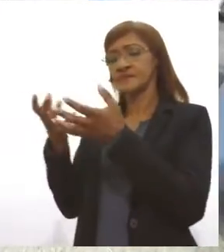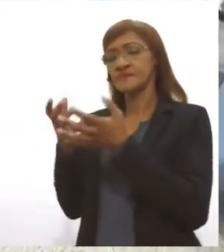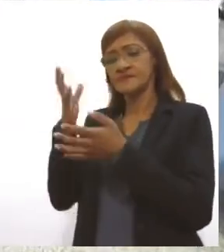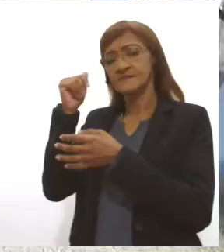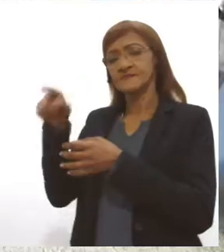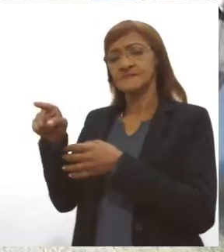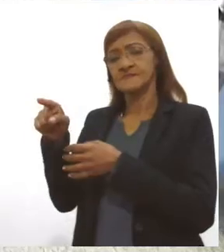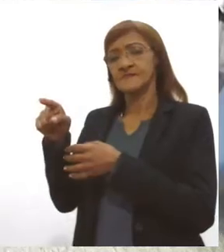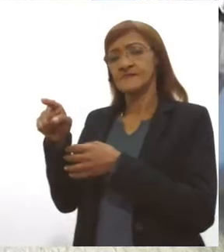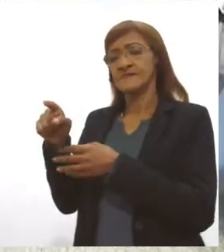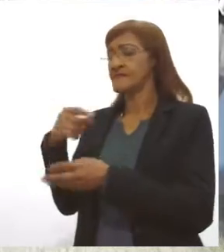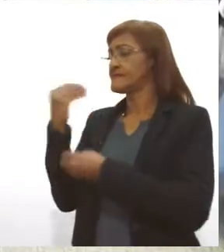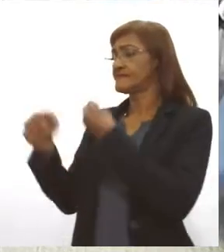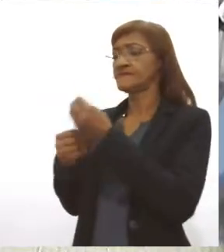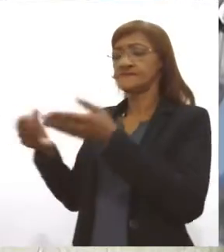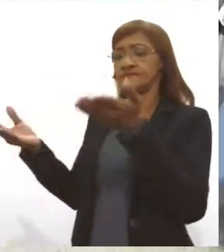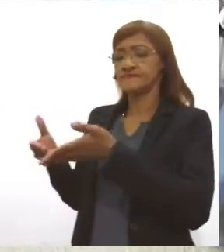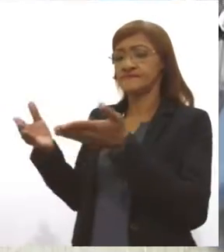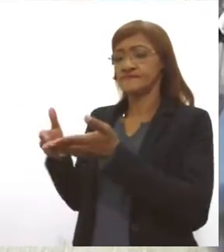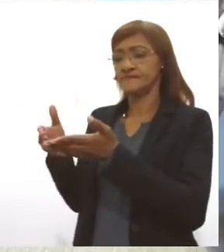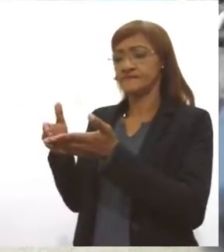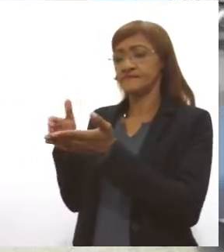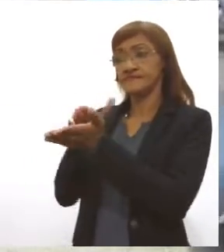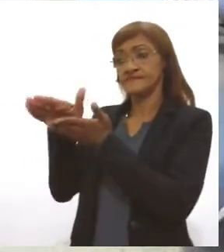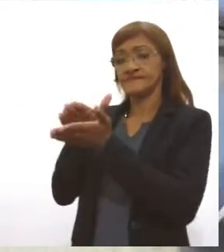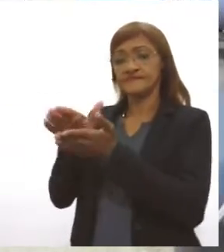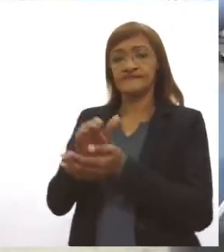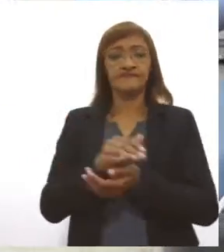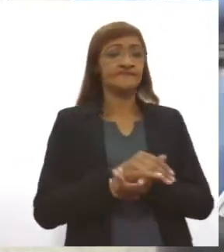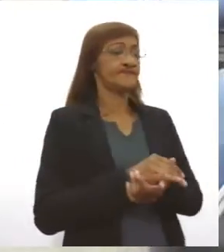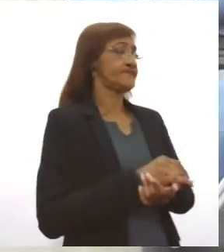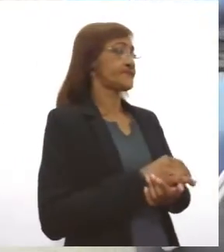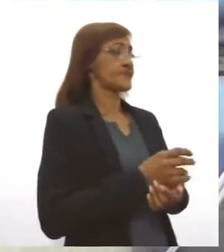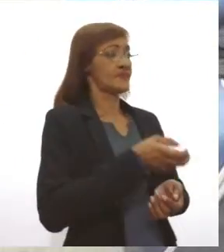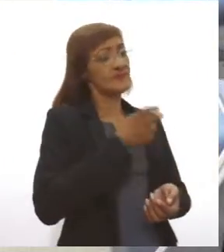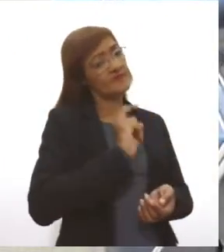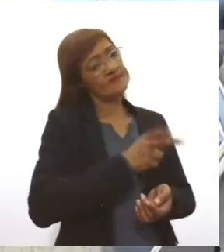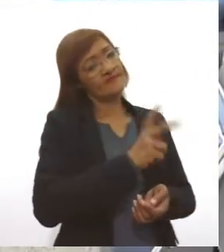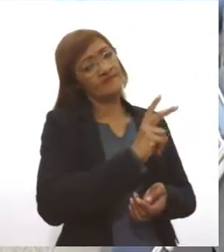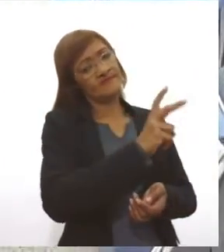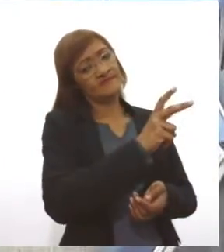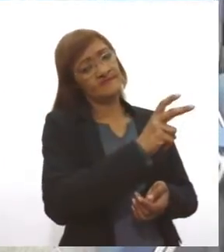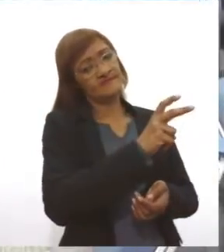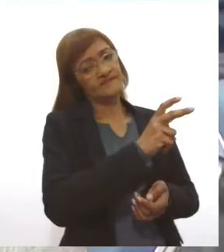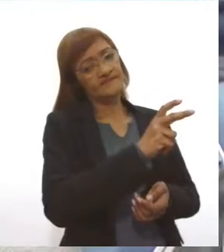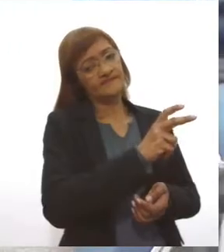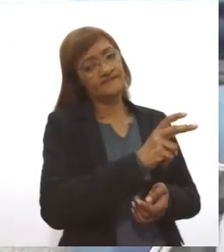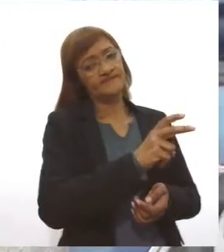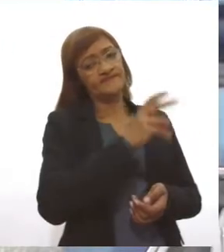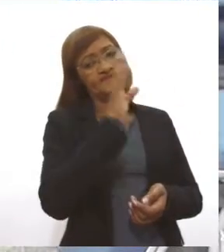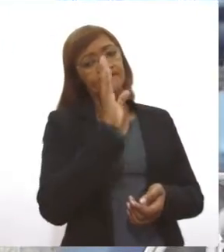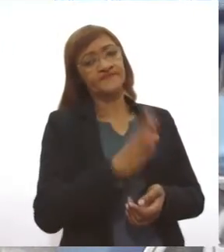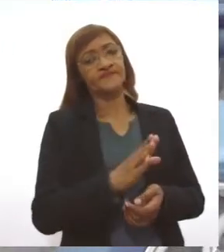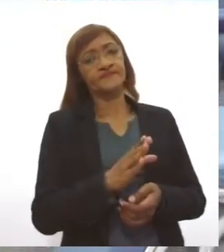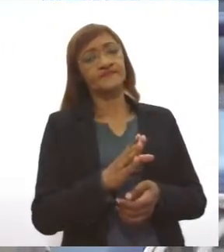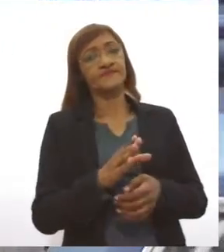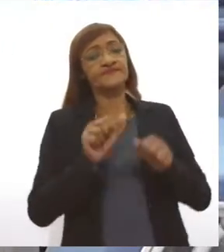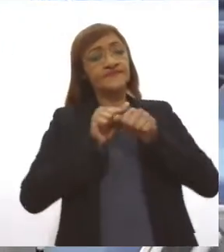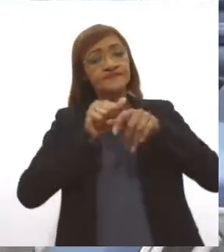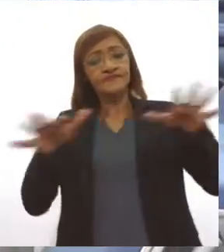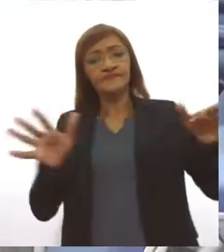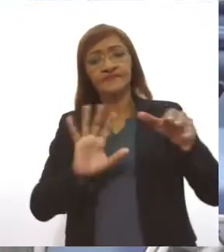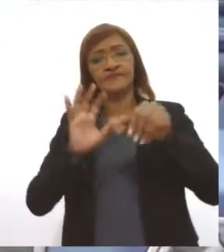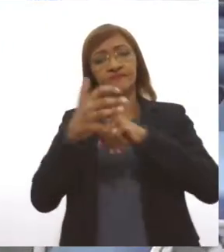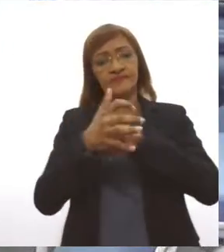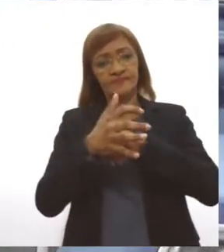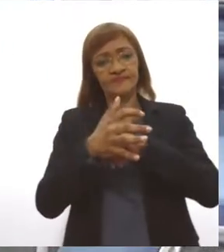estoques atualmente? Ainda permanecem baixos, desde que foi iniciada a pandemia do coronavírus, que